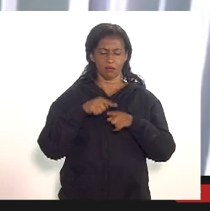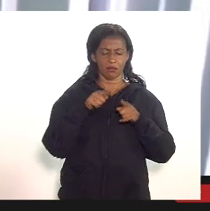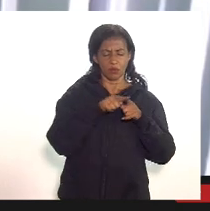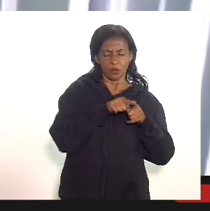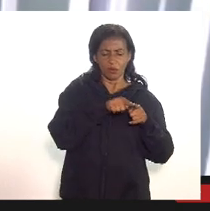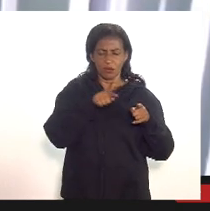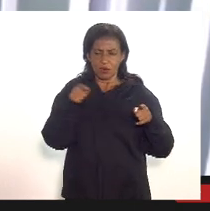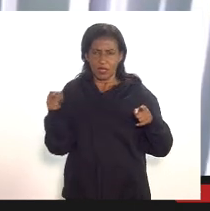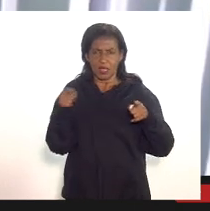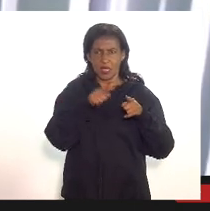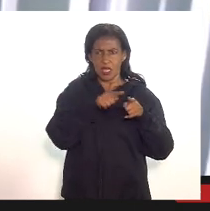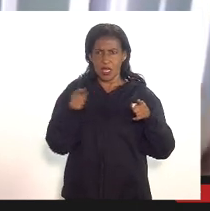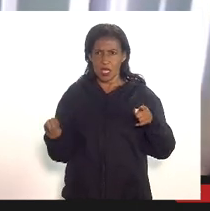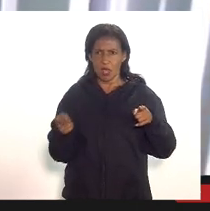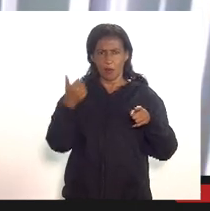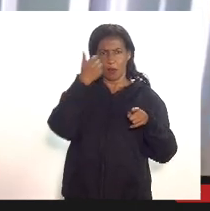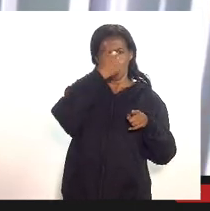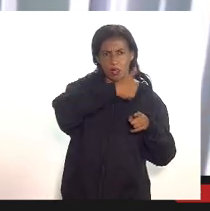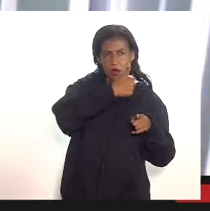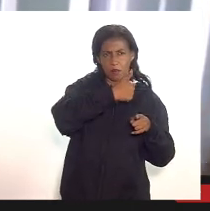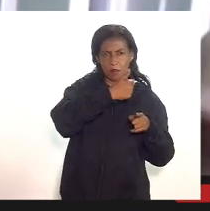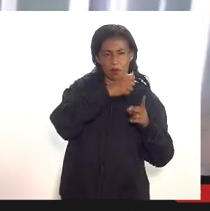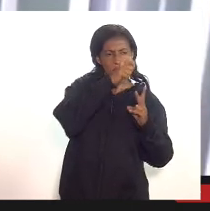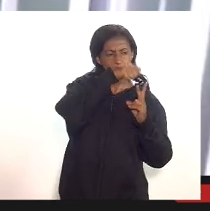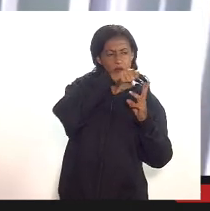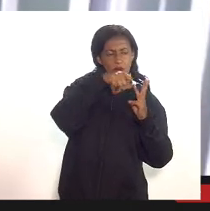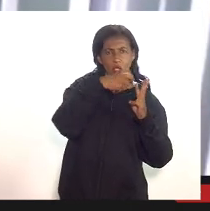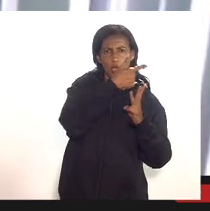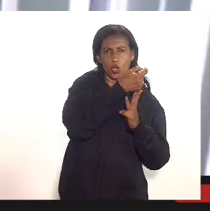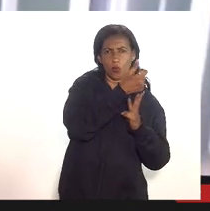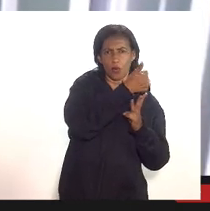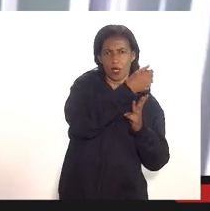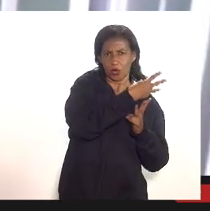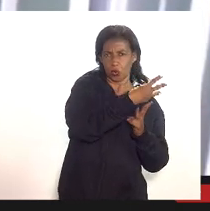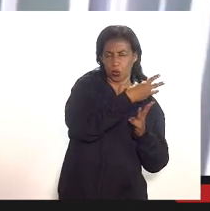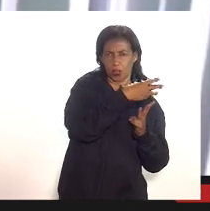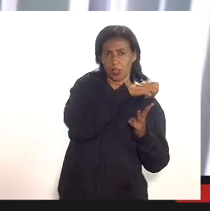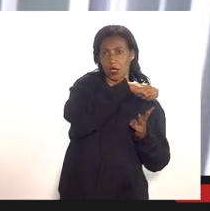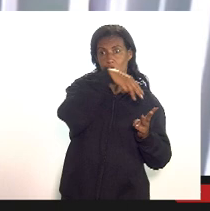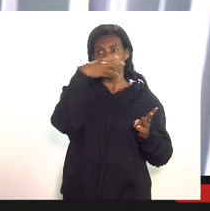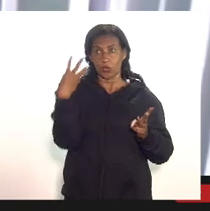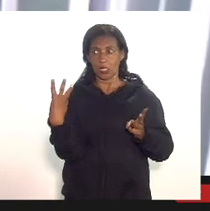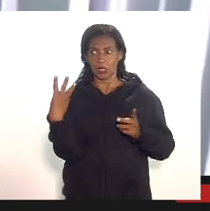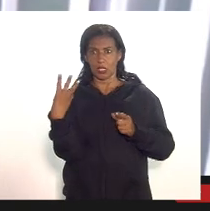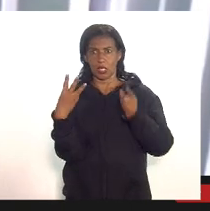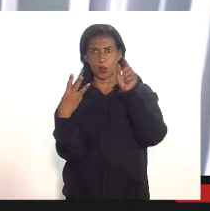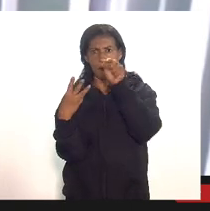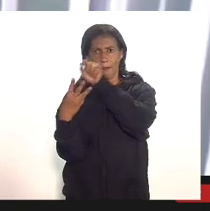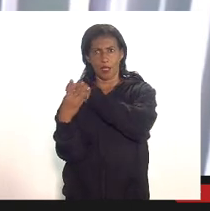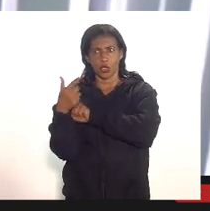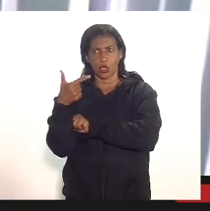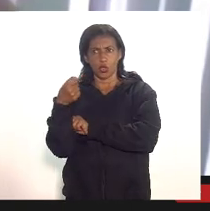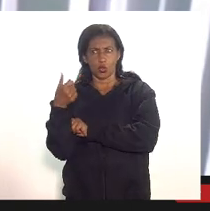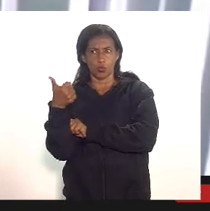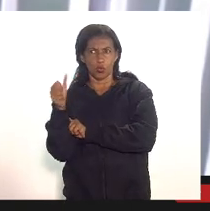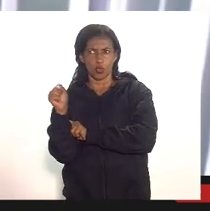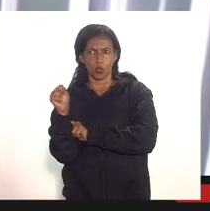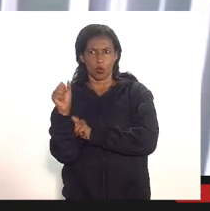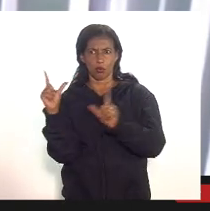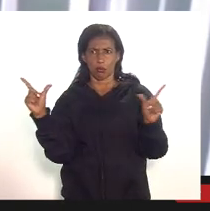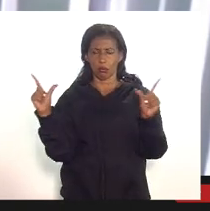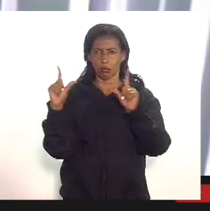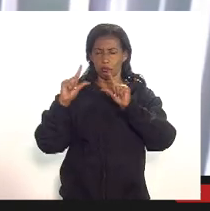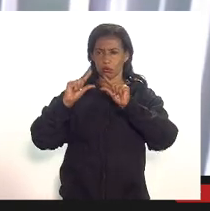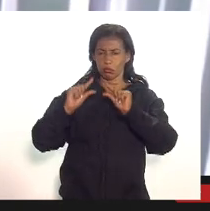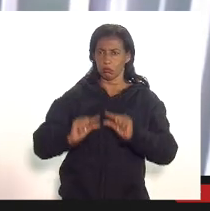longo entre o primeiro trimestre de 2014 e o terceiro trimestre de 2018 uma redução drástica